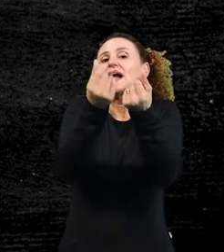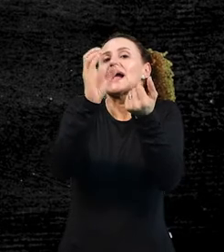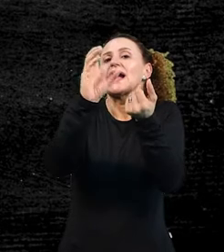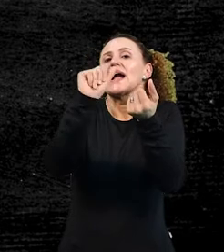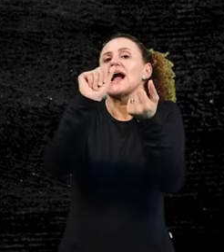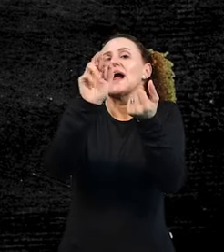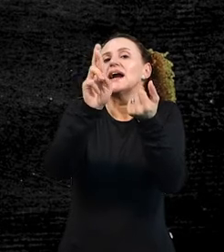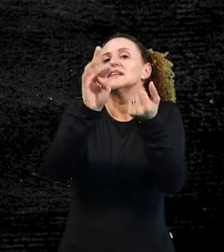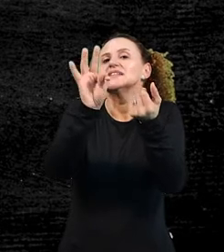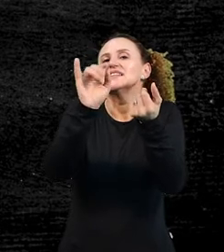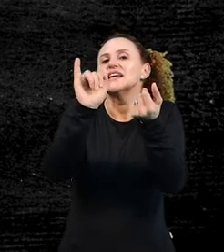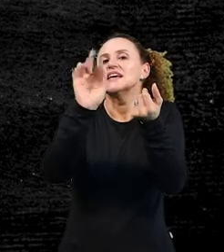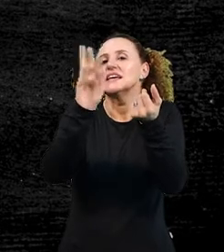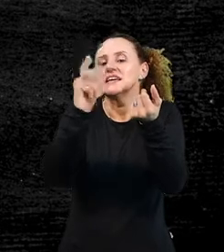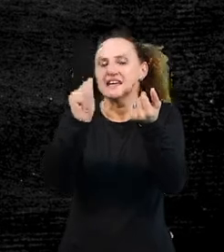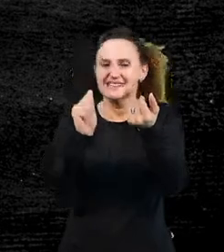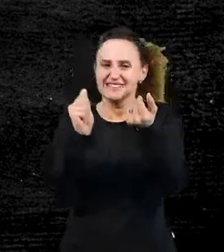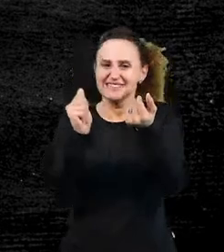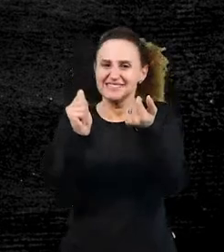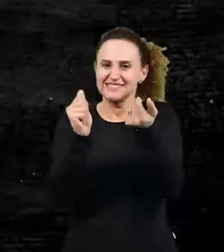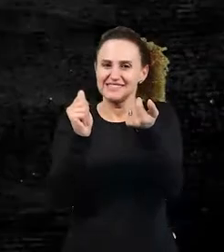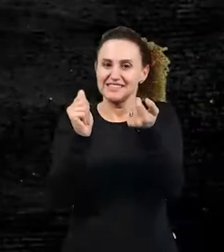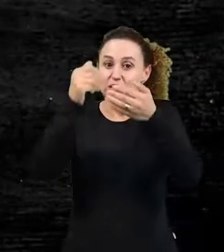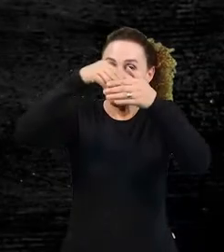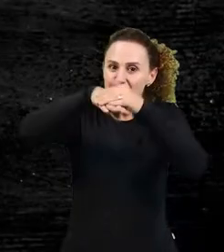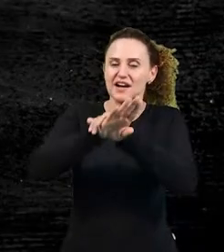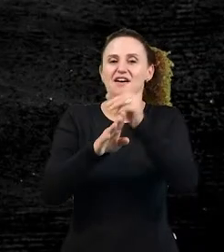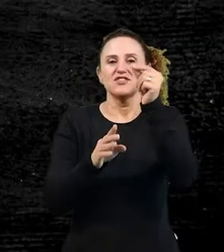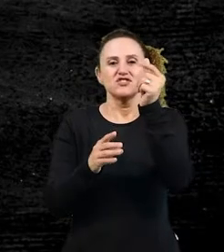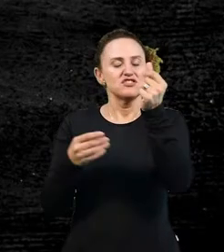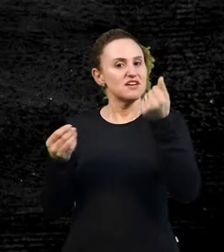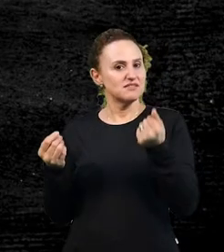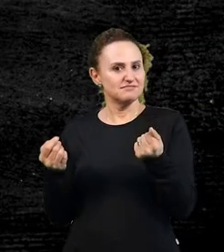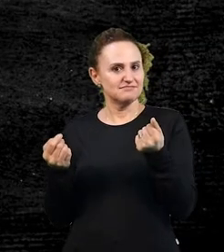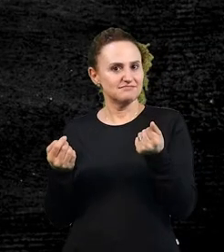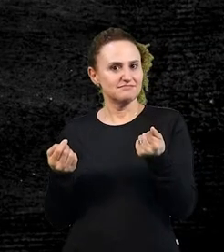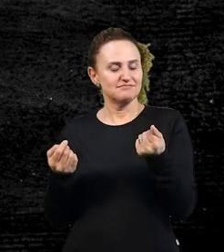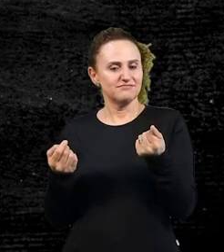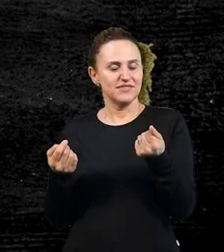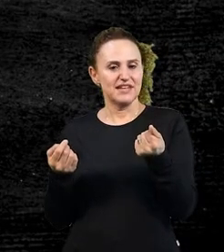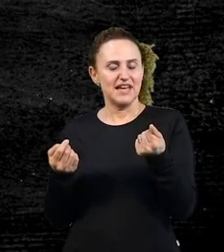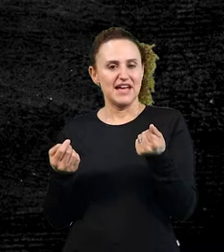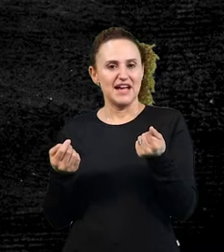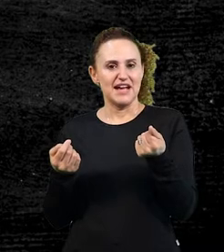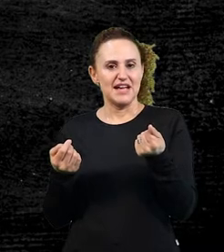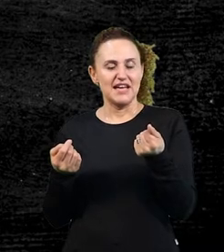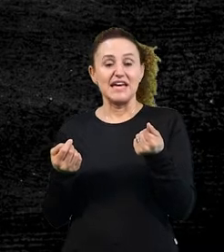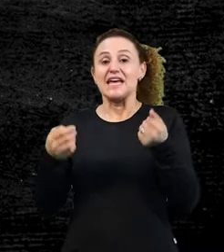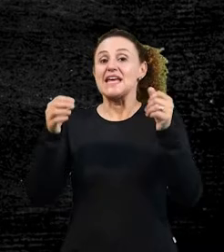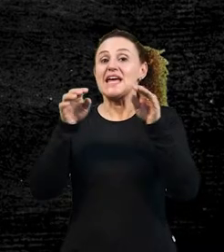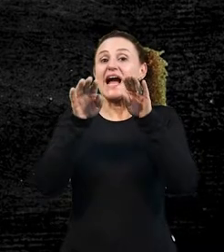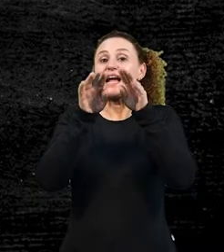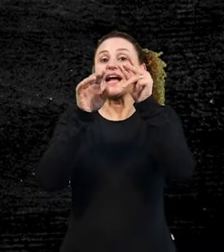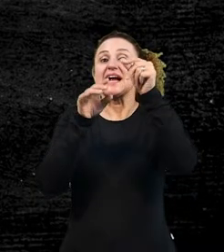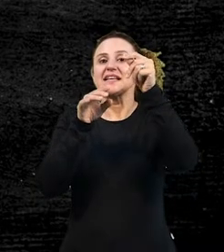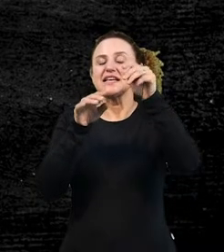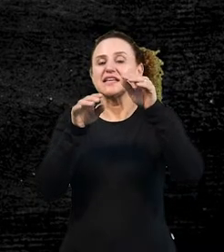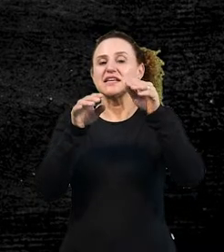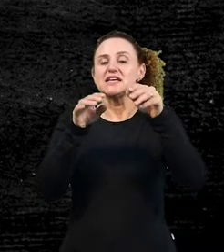é essa? É uma carteira de colocar dinheiro. Então, a carteira está onde?